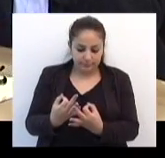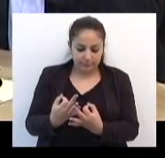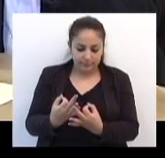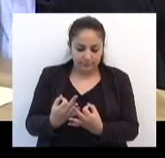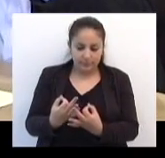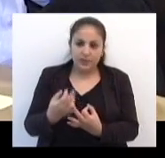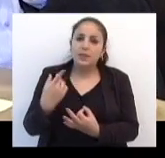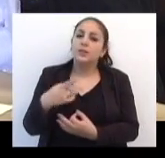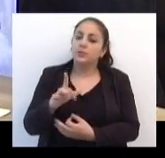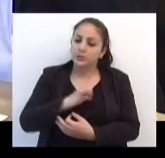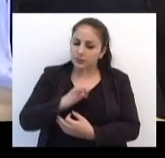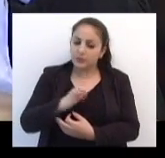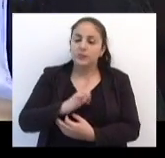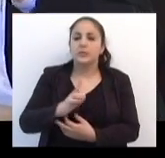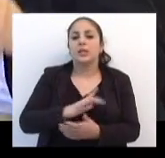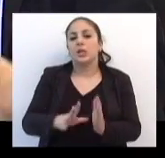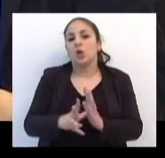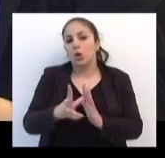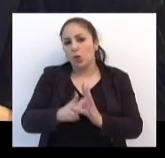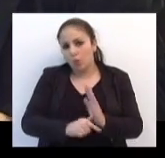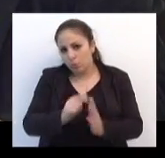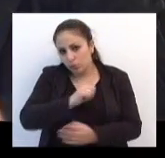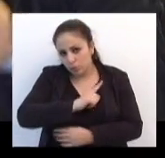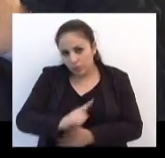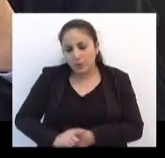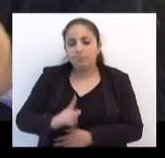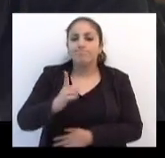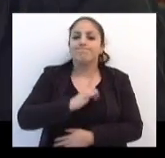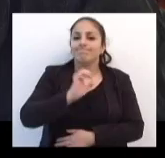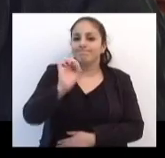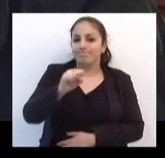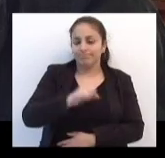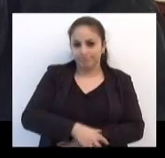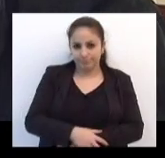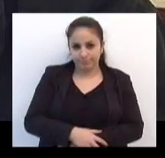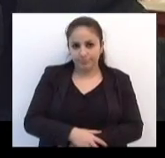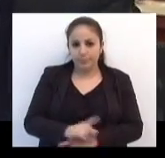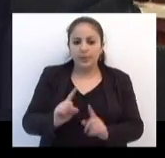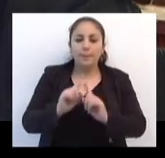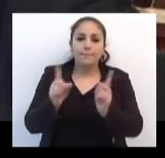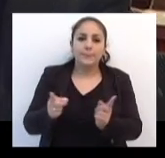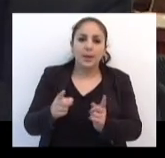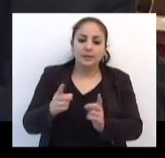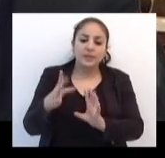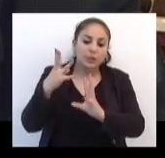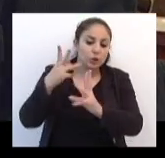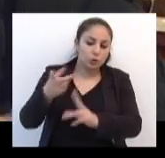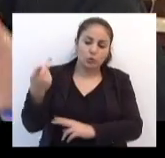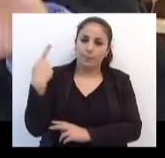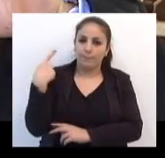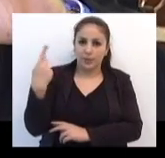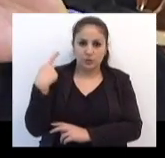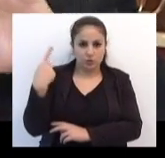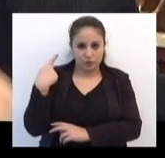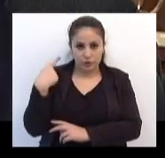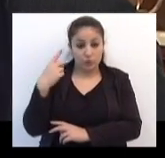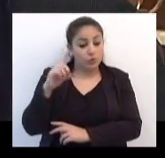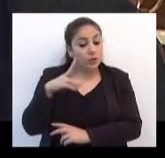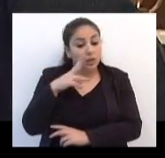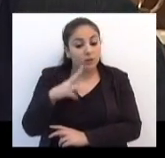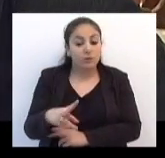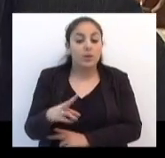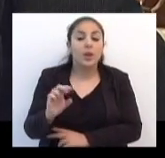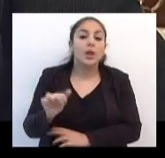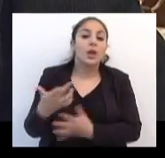existe falcatrô nos governos? Existe. Mas são de todos os partidos, basta nós ver quem está sendo